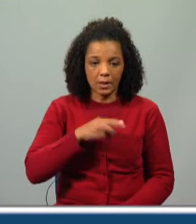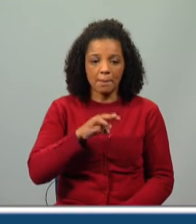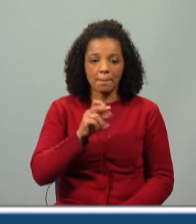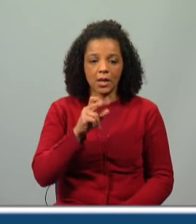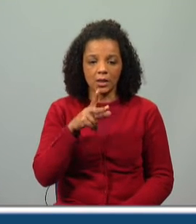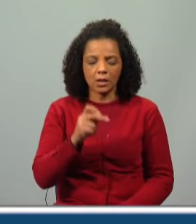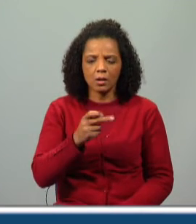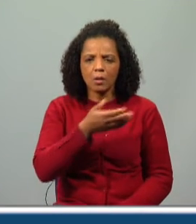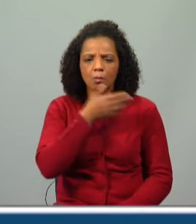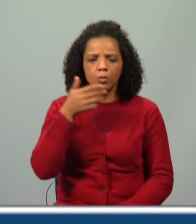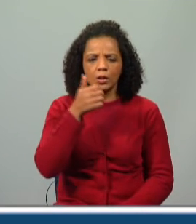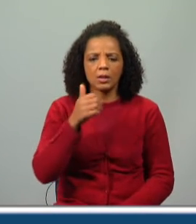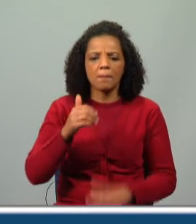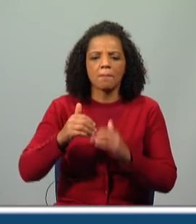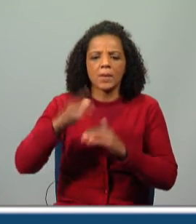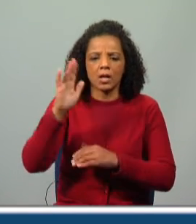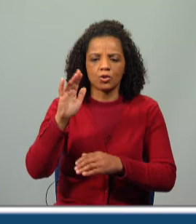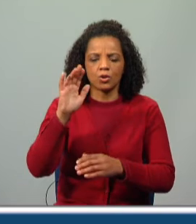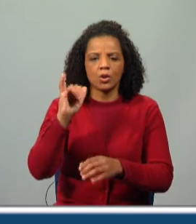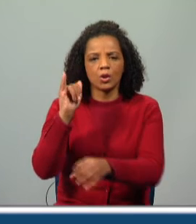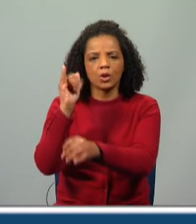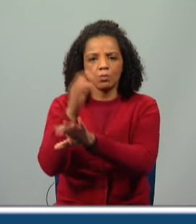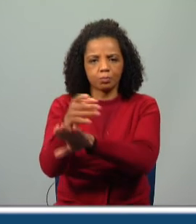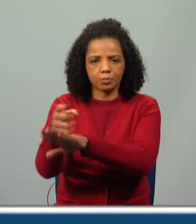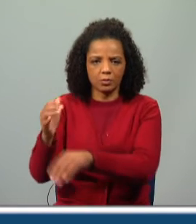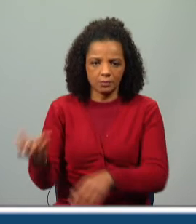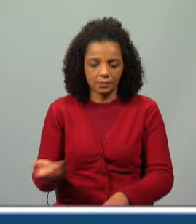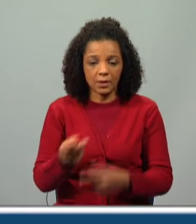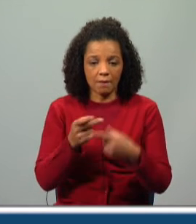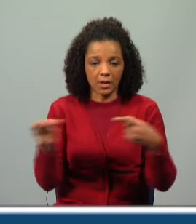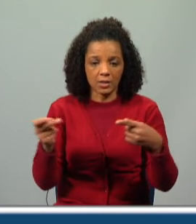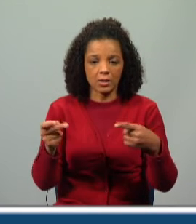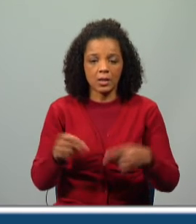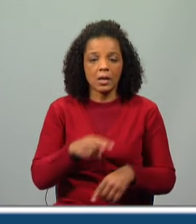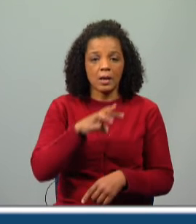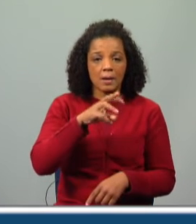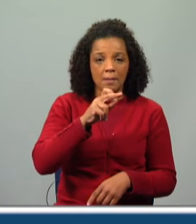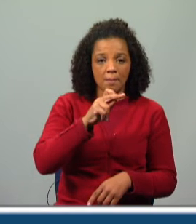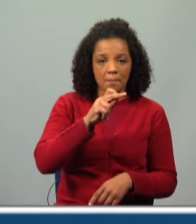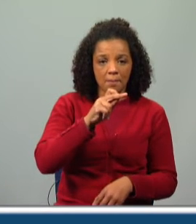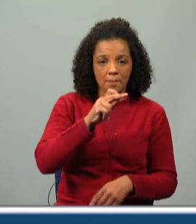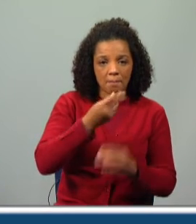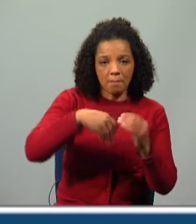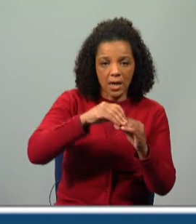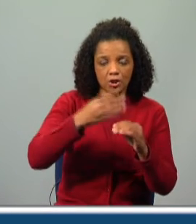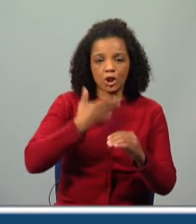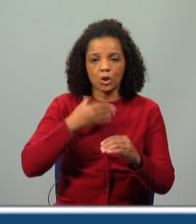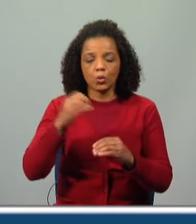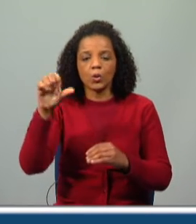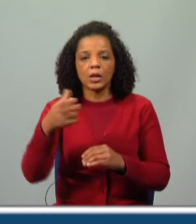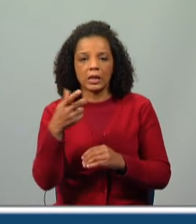mais bonita do que as restantes. Então, nesta frase, aqui, o mais e o do que, qual é a